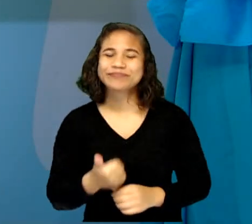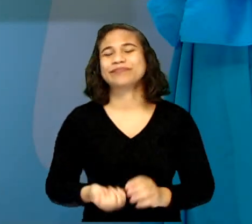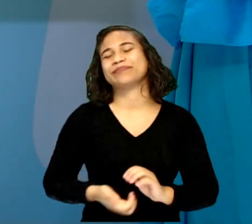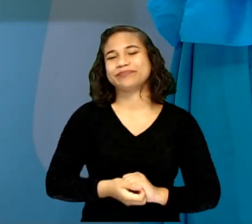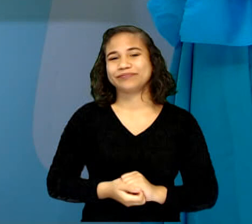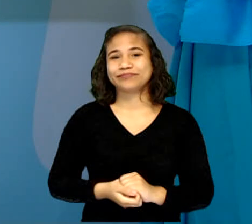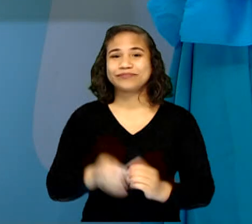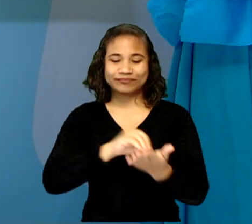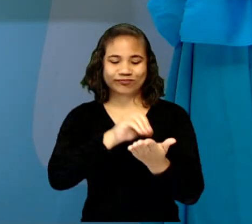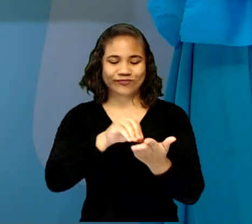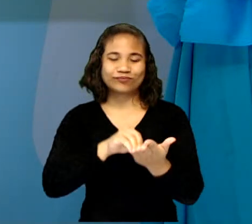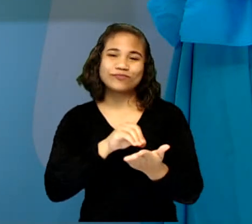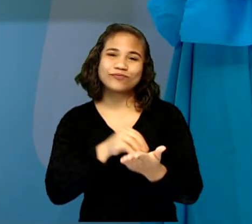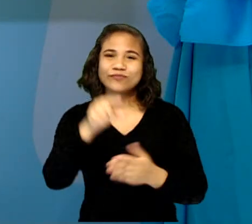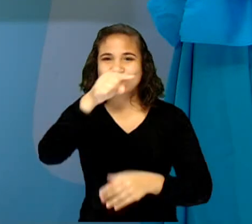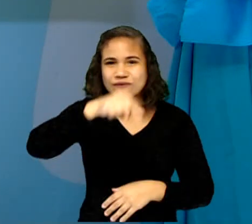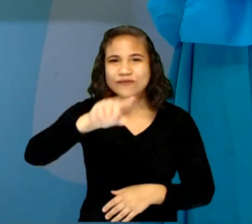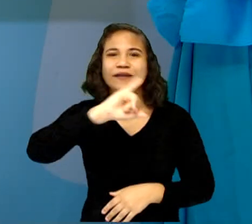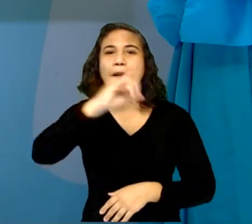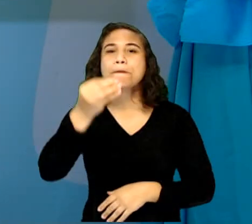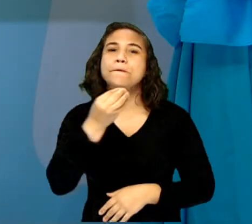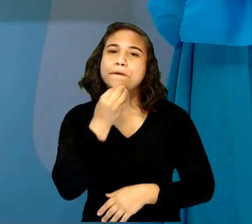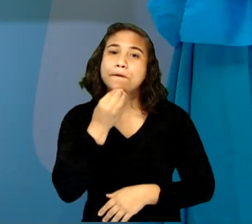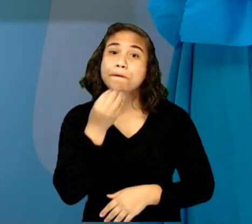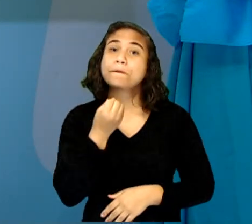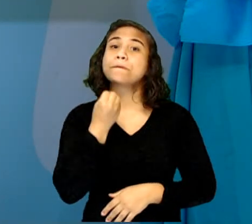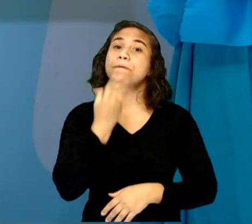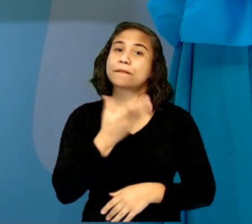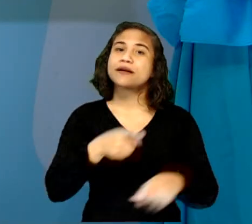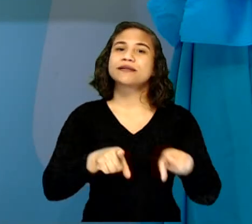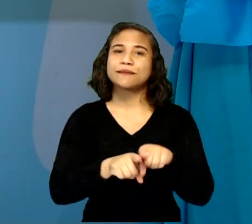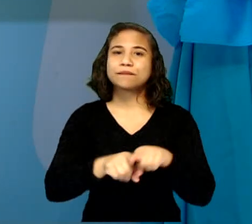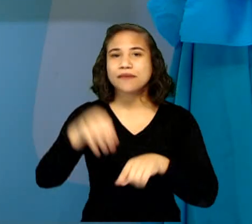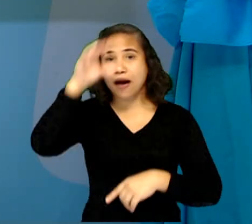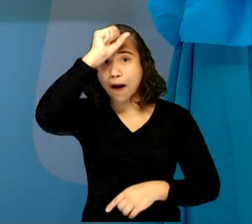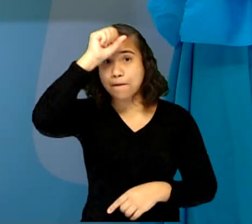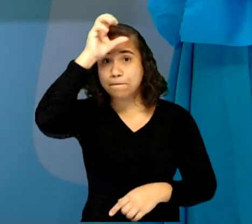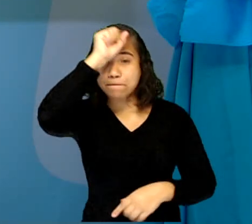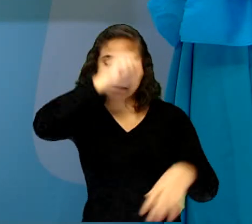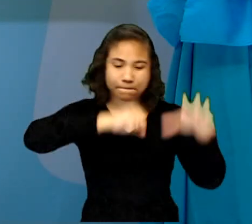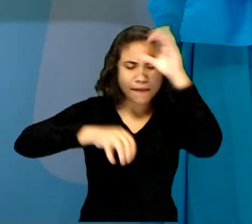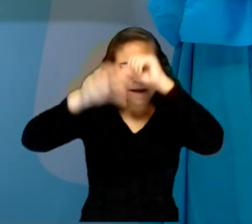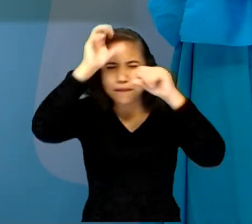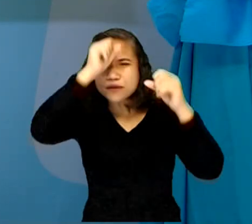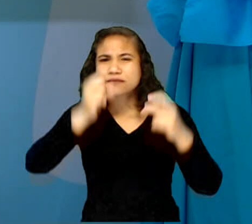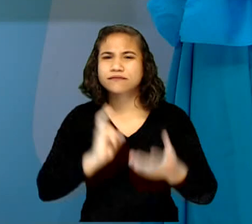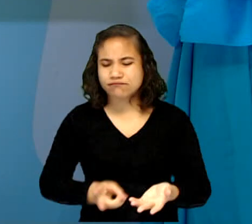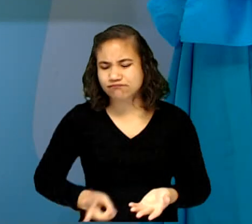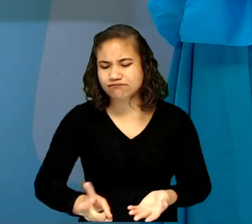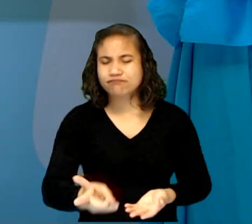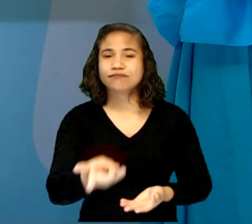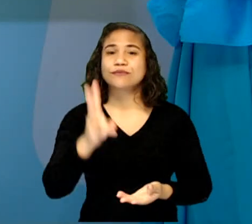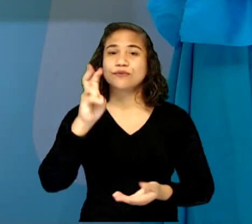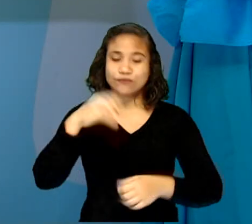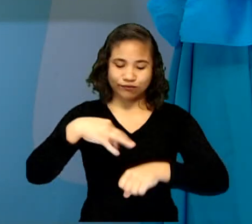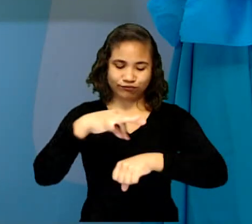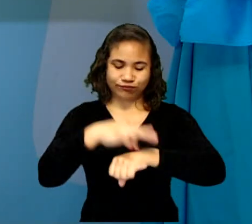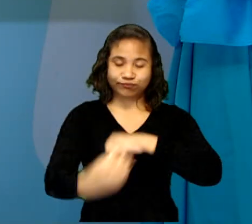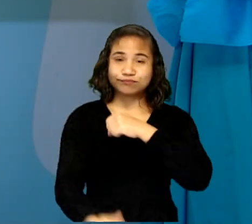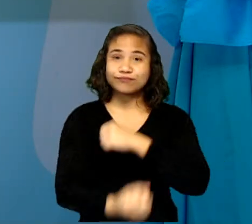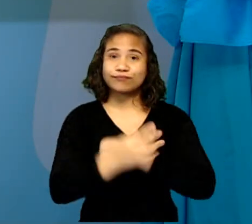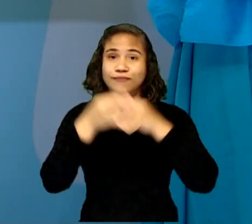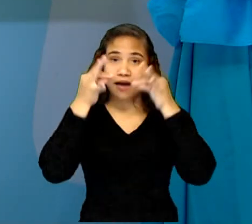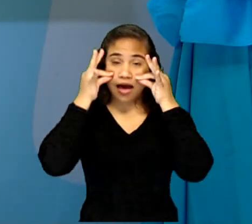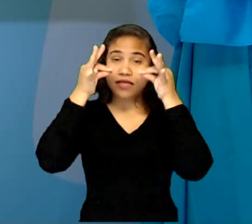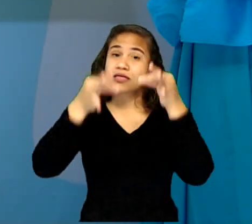né? Que vocês aproveitem bem e aprendam cada vez mais sobre o Aedes aegypti. Uma atenção